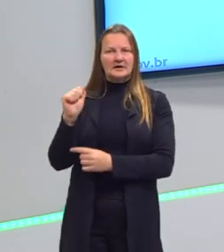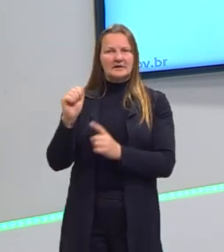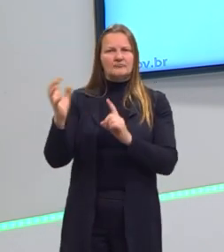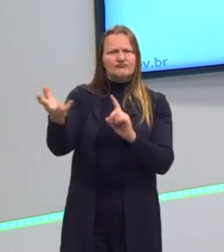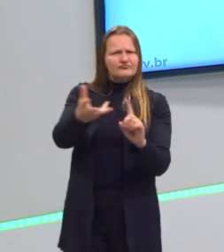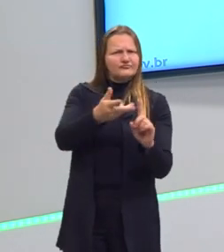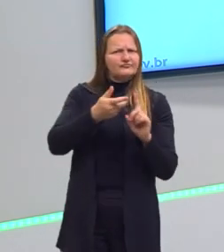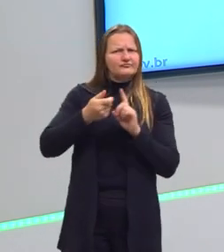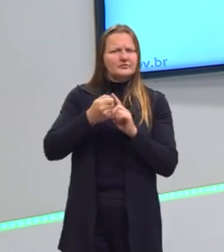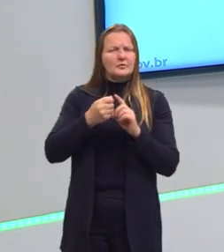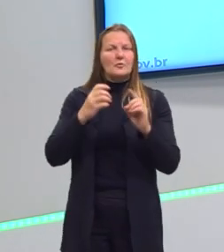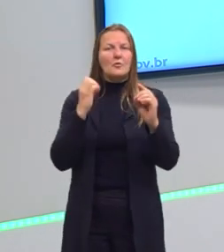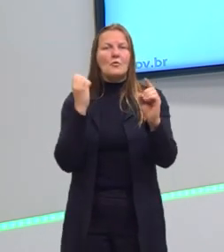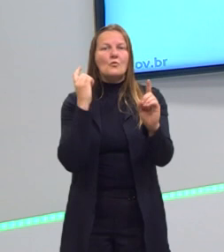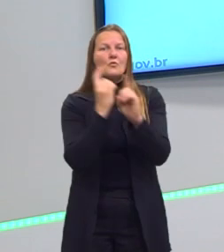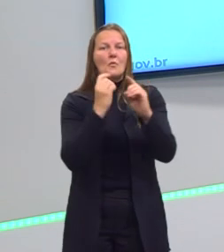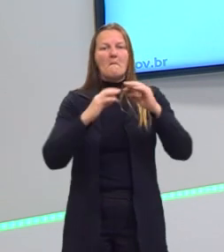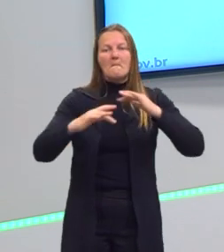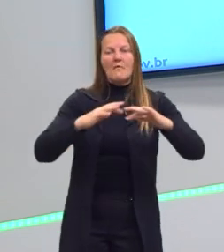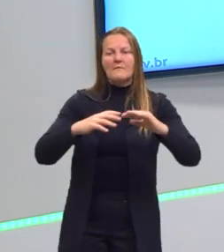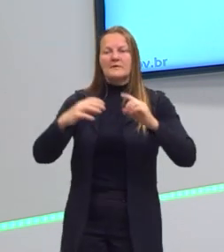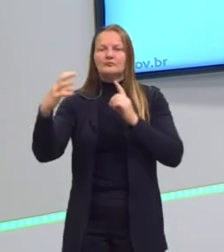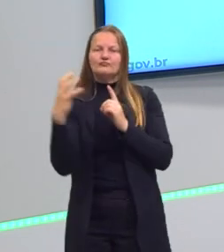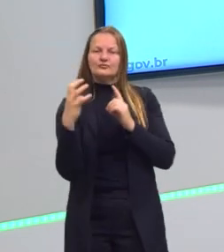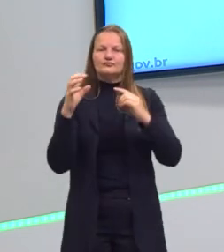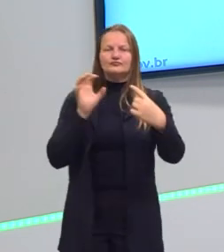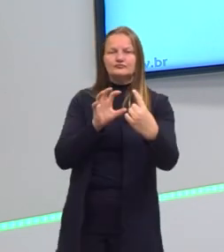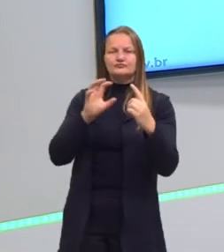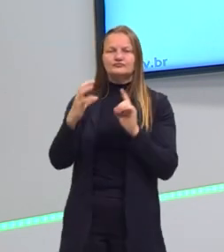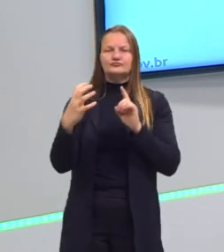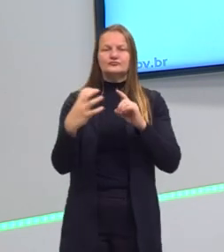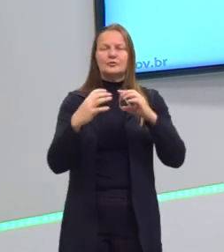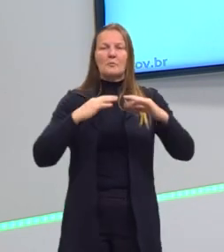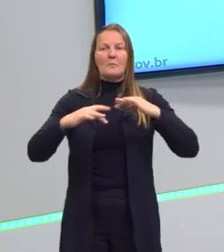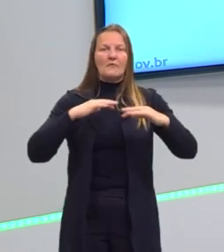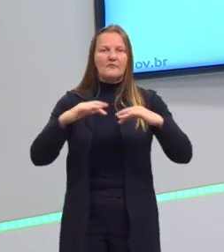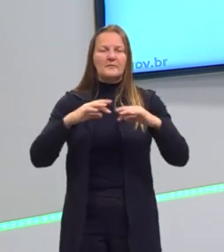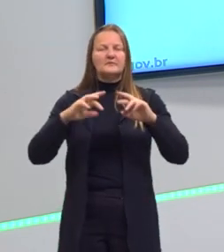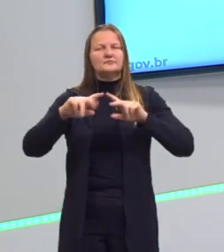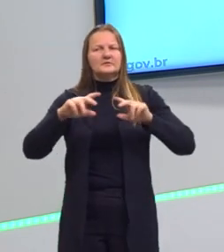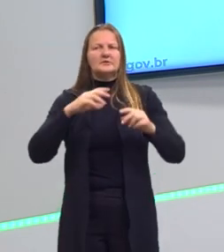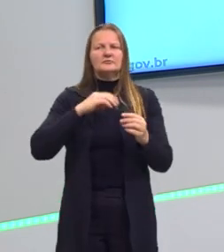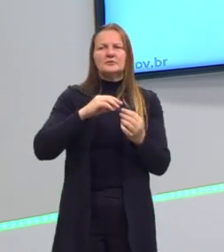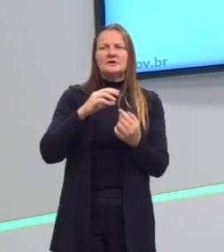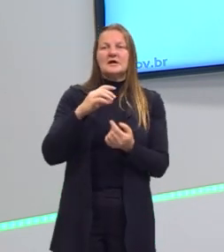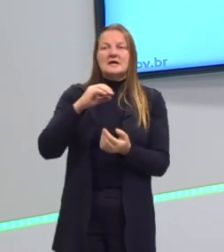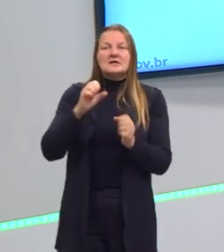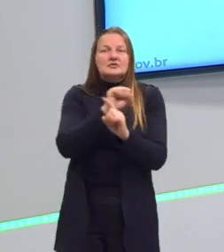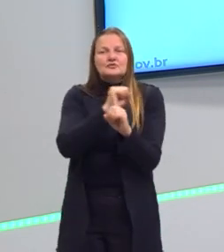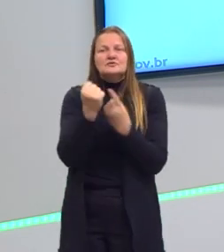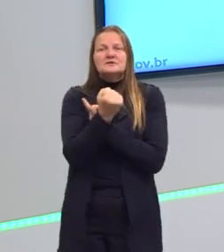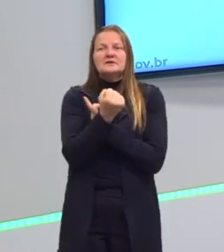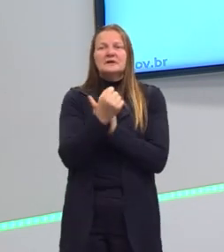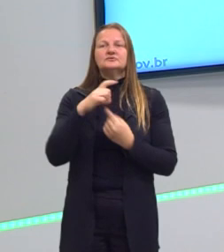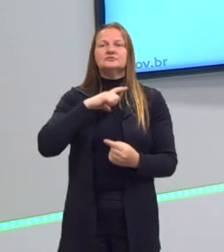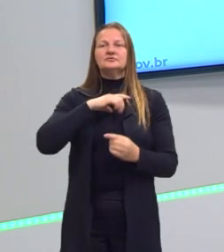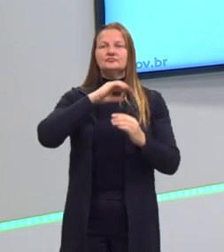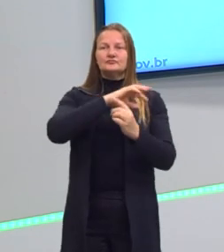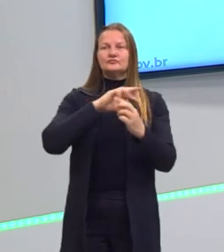movimento e há um contra-movimento. Então, em todos os setores da sociedade vai ocorrendo esse movimento